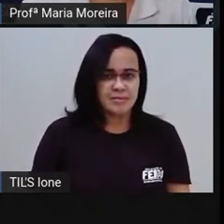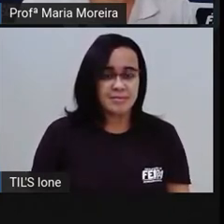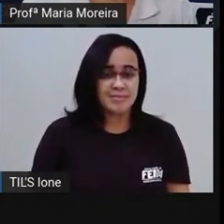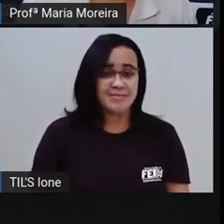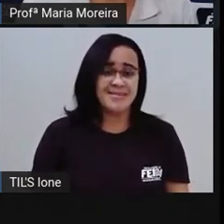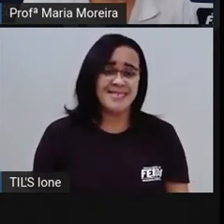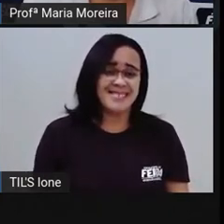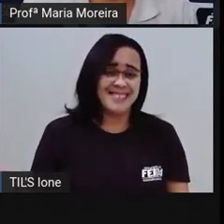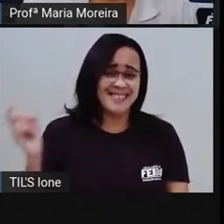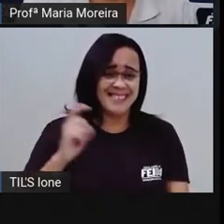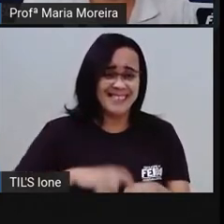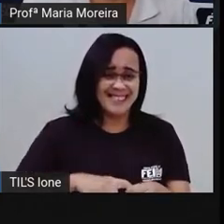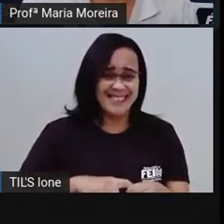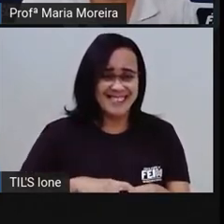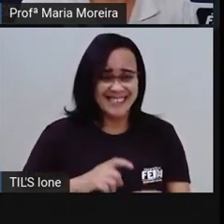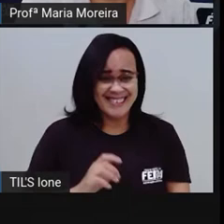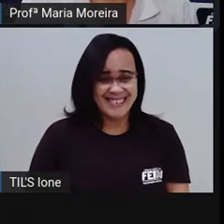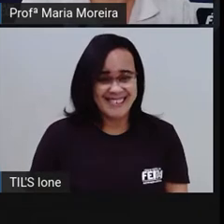voltou, gente. Gente,